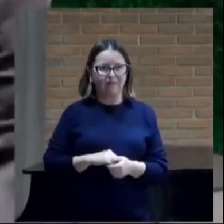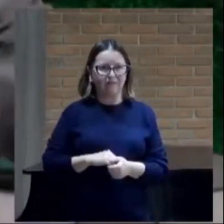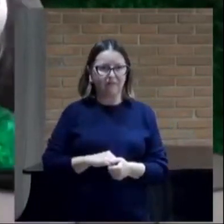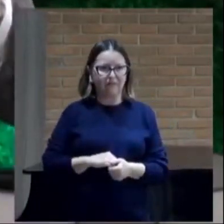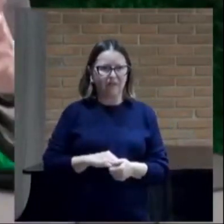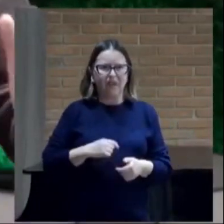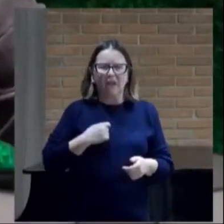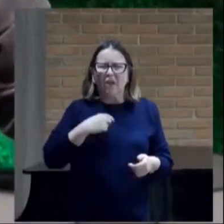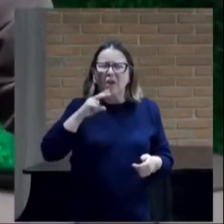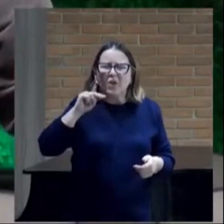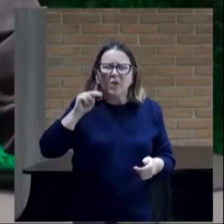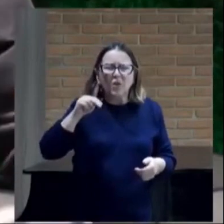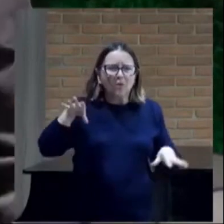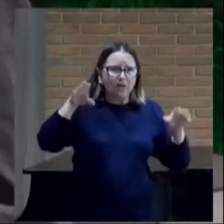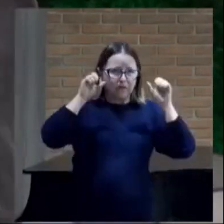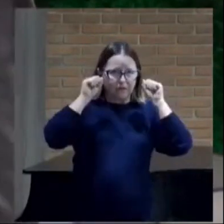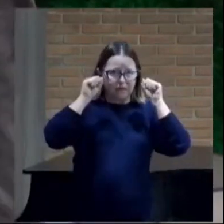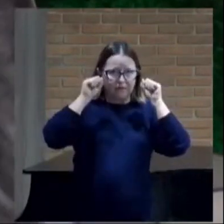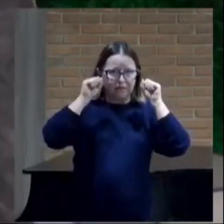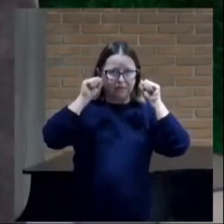eu nunca ouvi